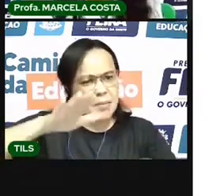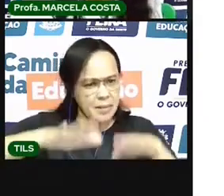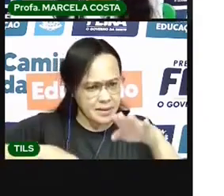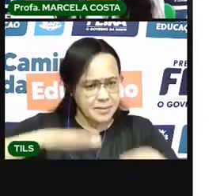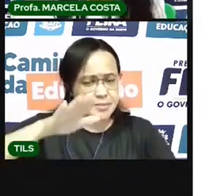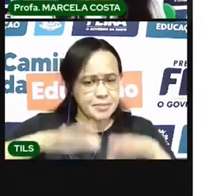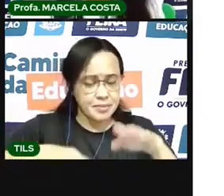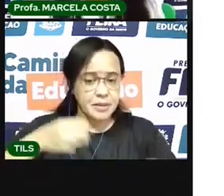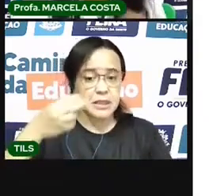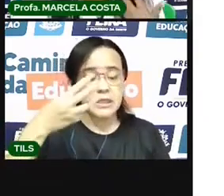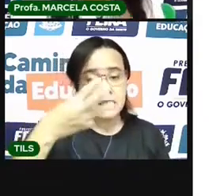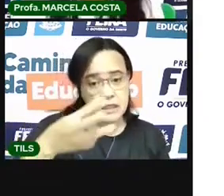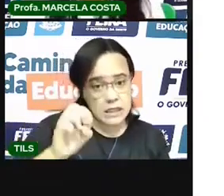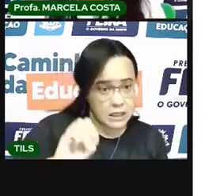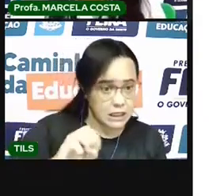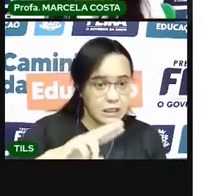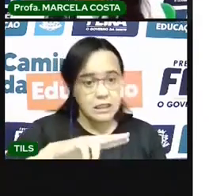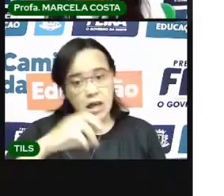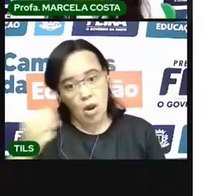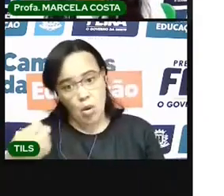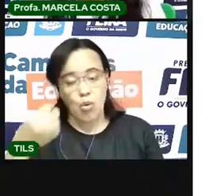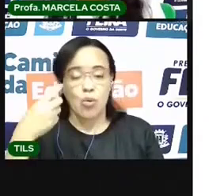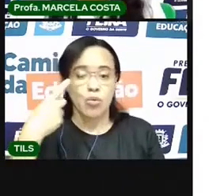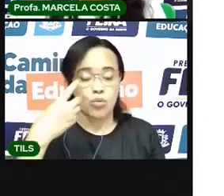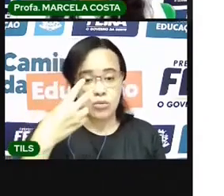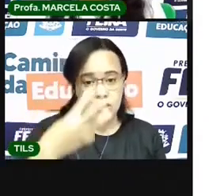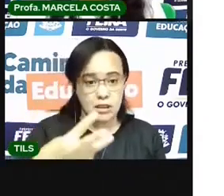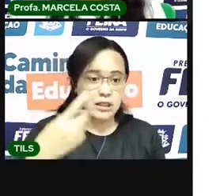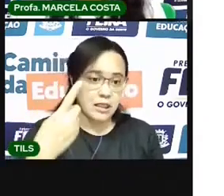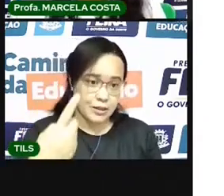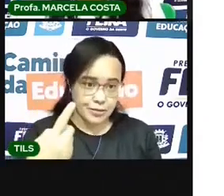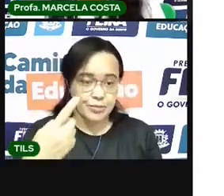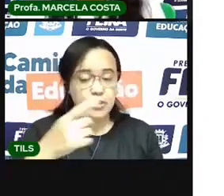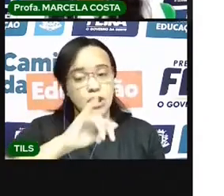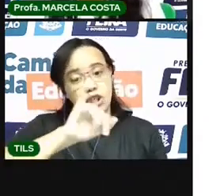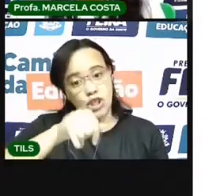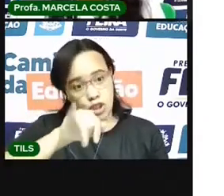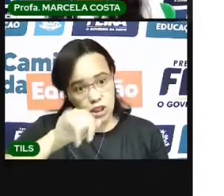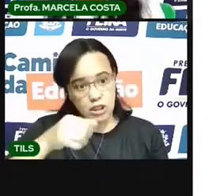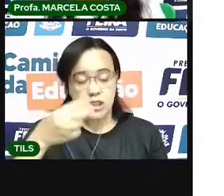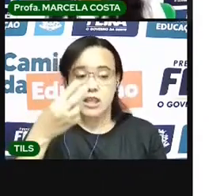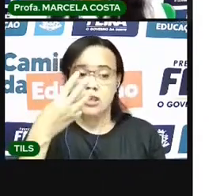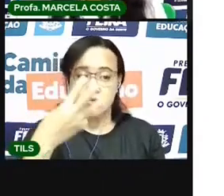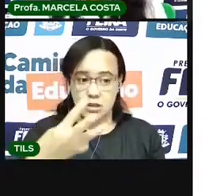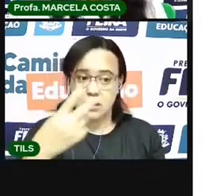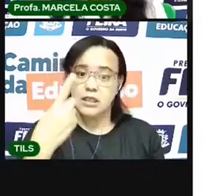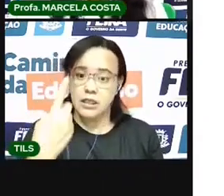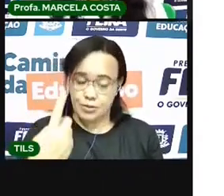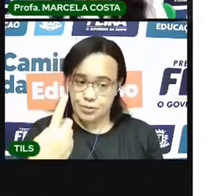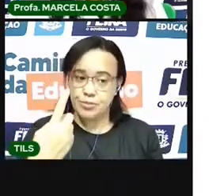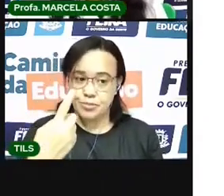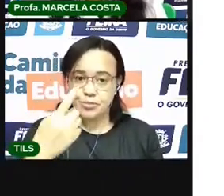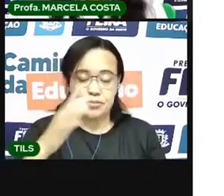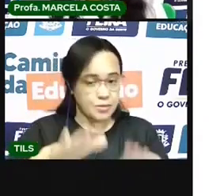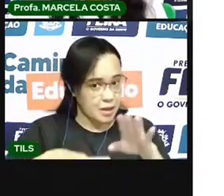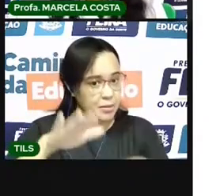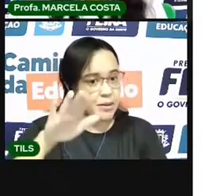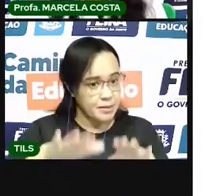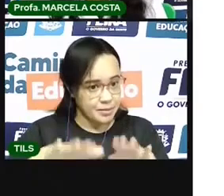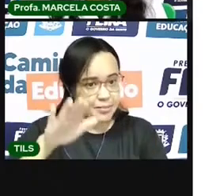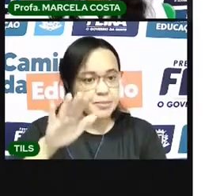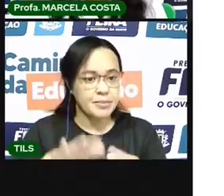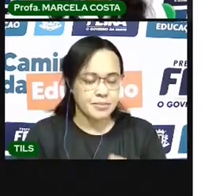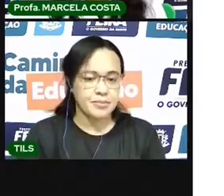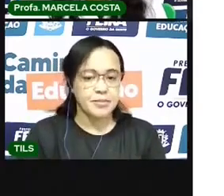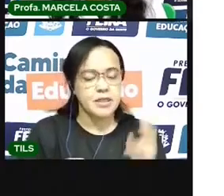tem 30 dias. Tem meses que tem 31 dias. O mês de janeiro tem 31 dias. Então, a gente já viu